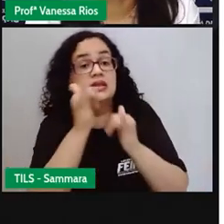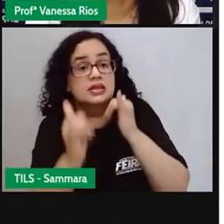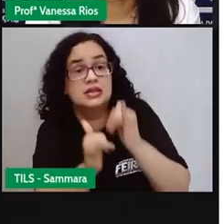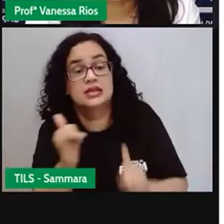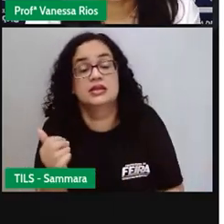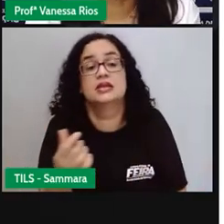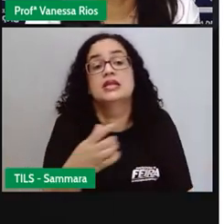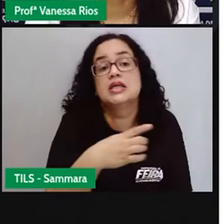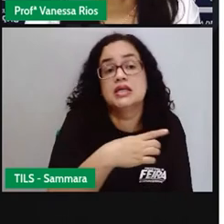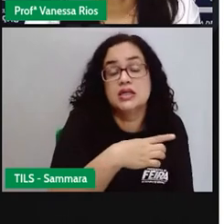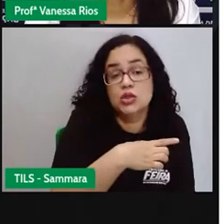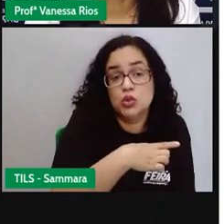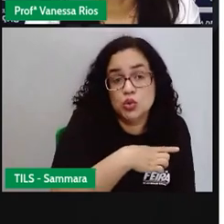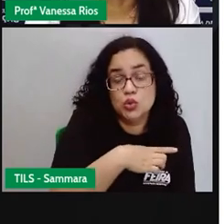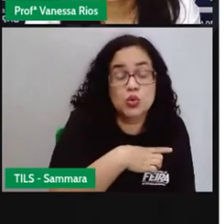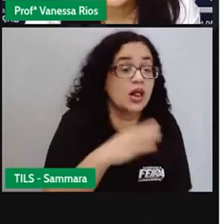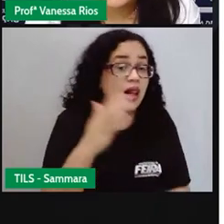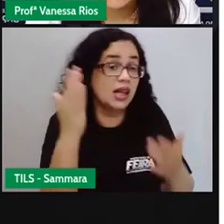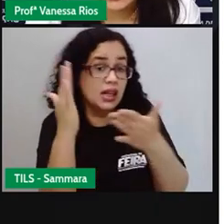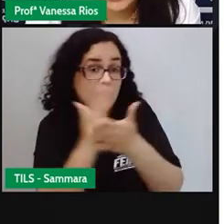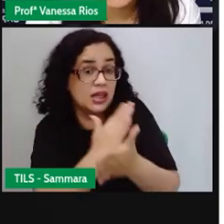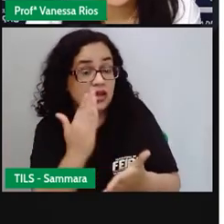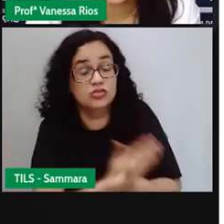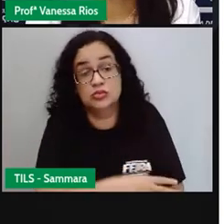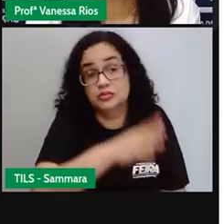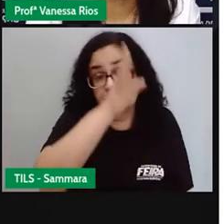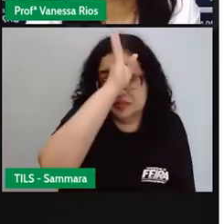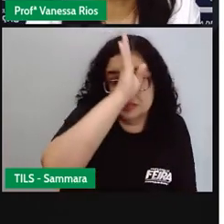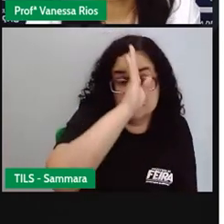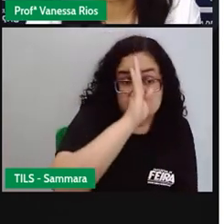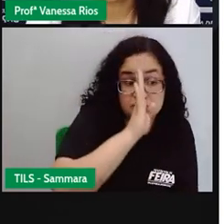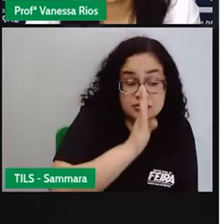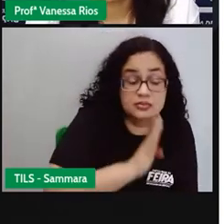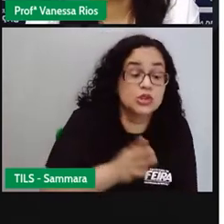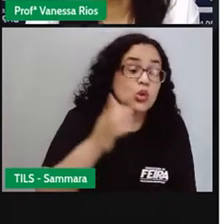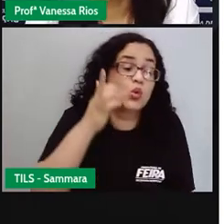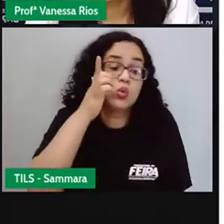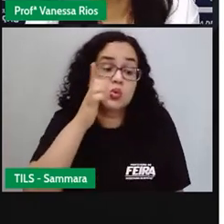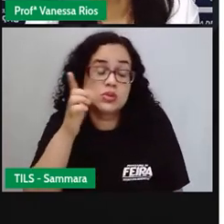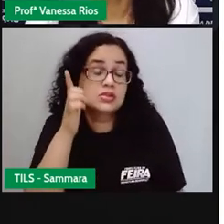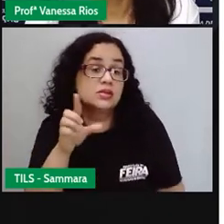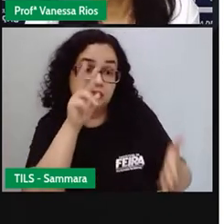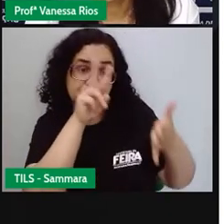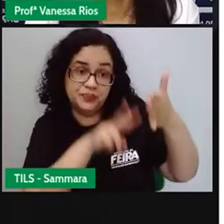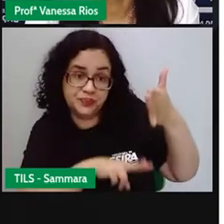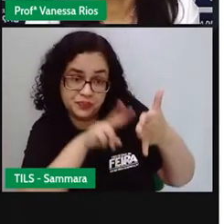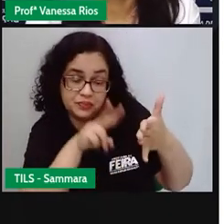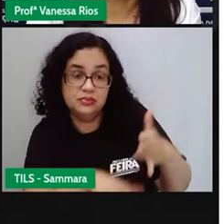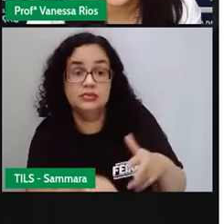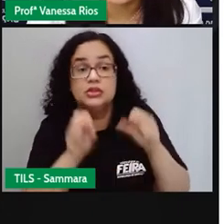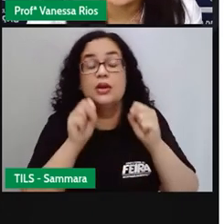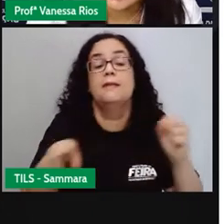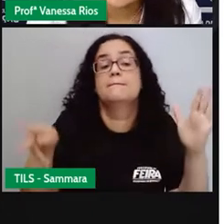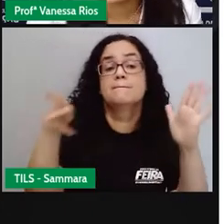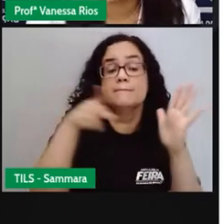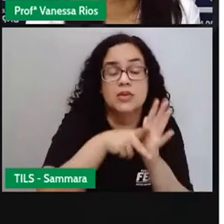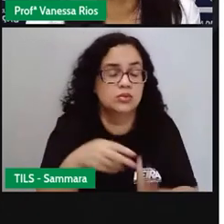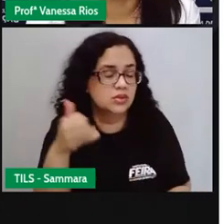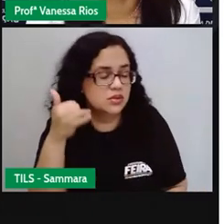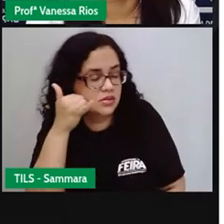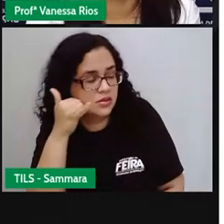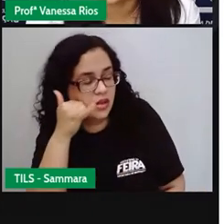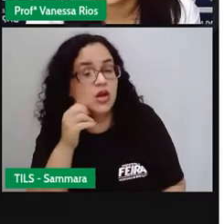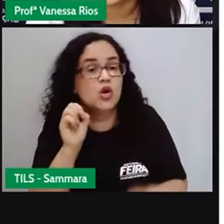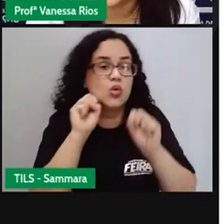disponibilizam livros gratuitos, né? Para que você possa fazer a leitura. Então, usando o próprio celular você